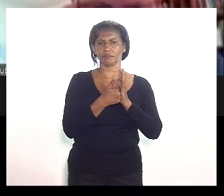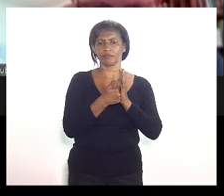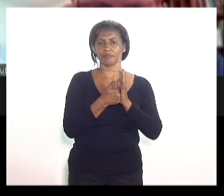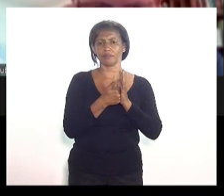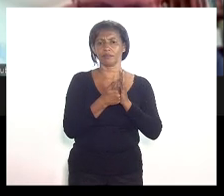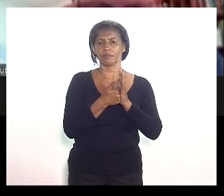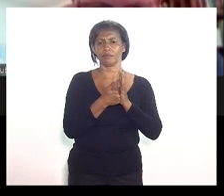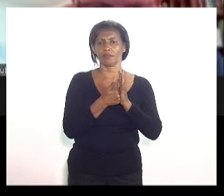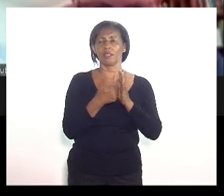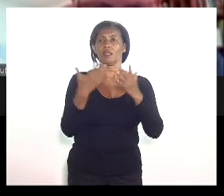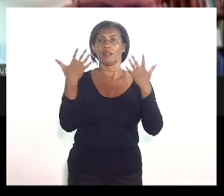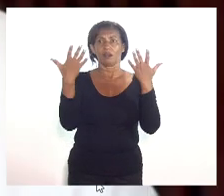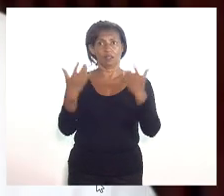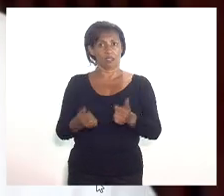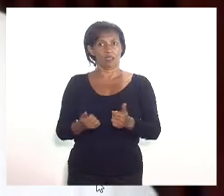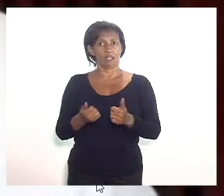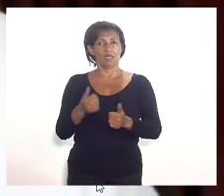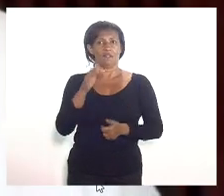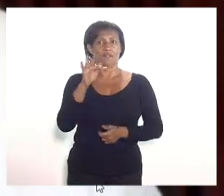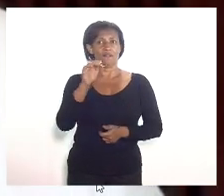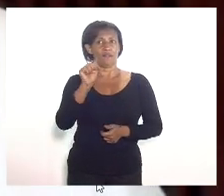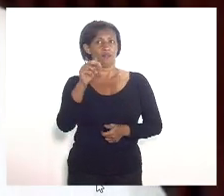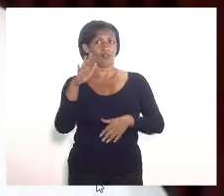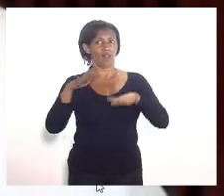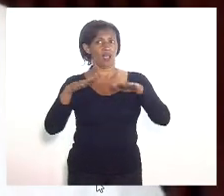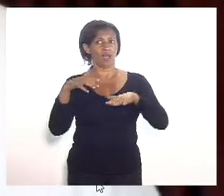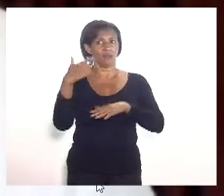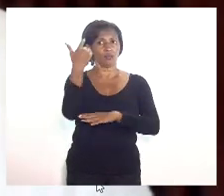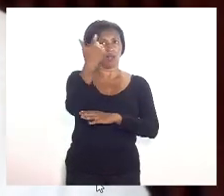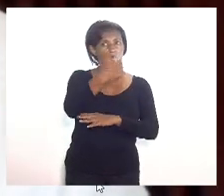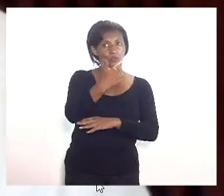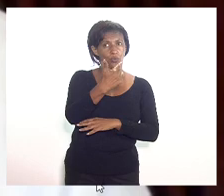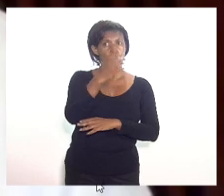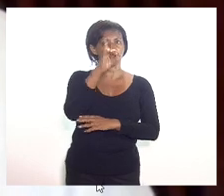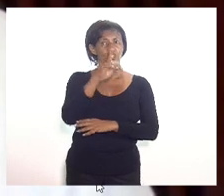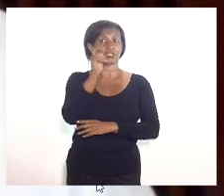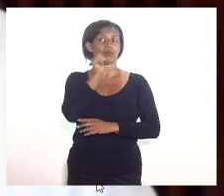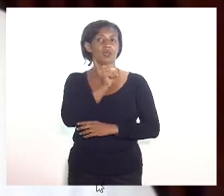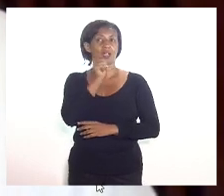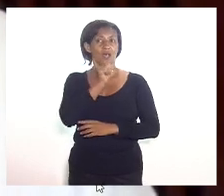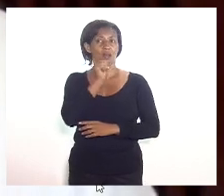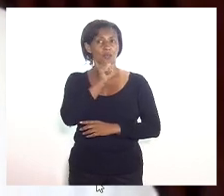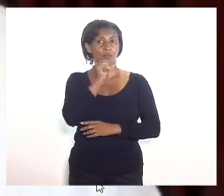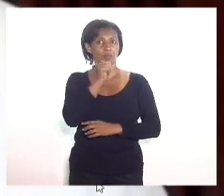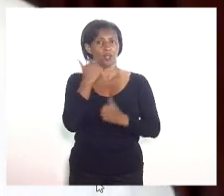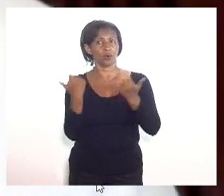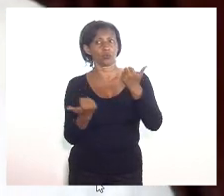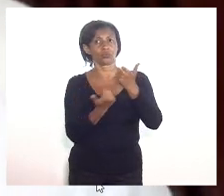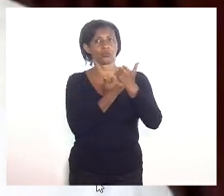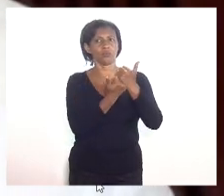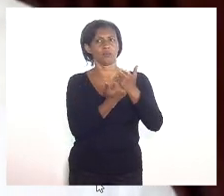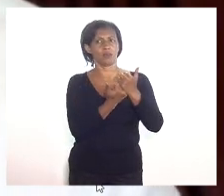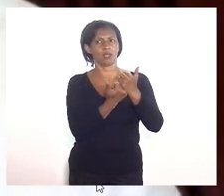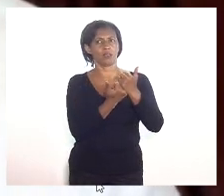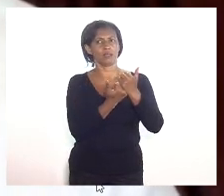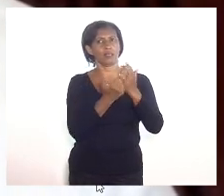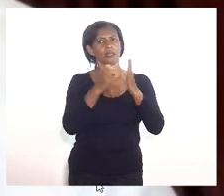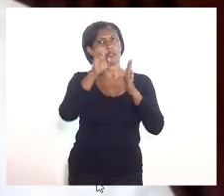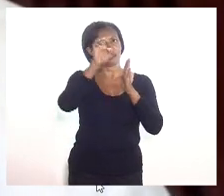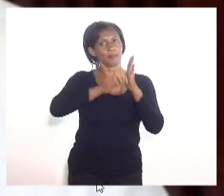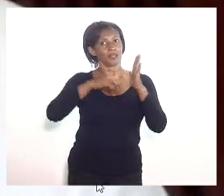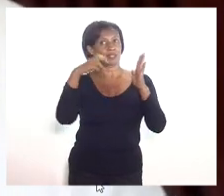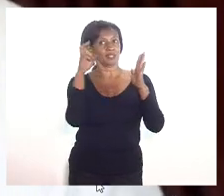Favorável a 2 de plenário. Emenda 1 da Comissão dos Direitos da Mulher. Favorável com subemenda emenda 5, esta que estamos